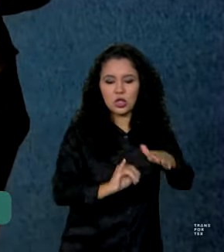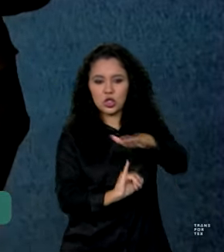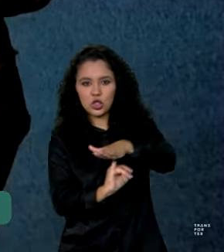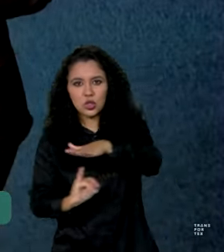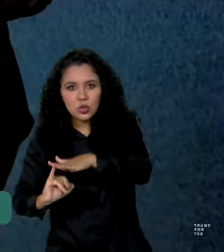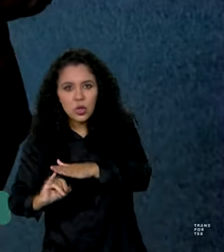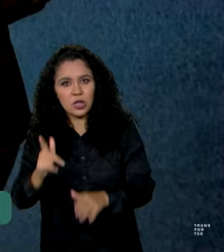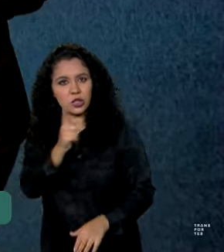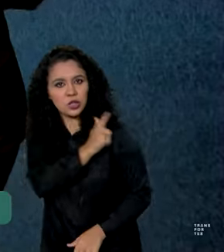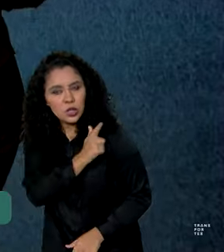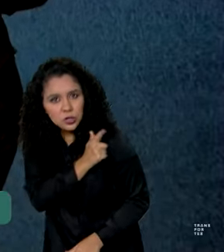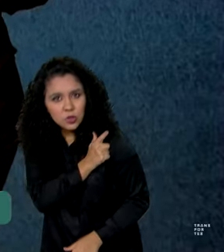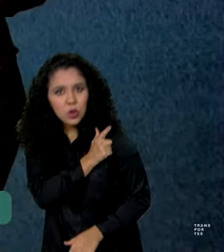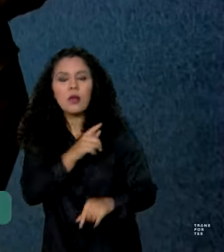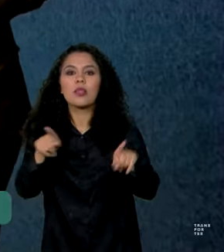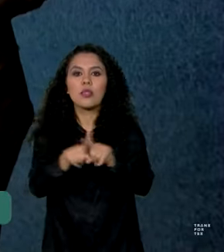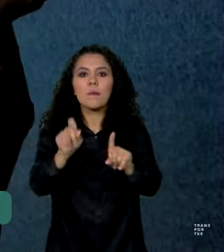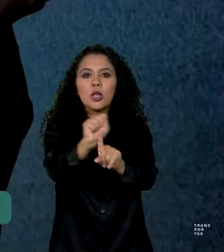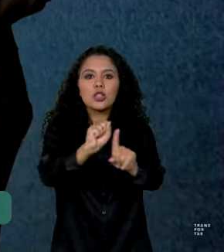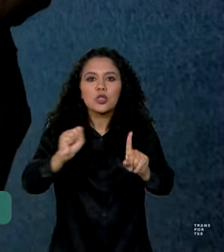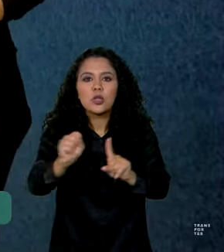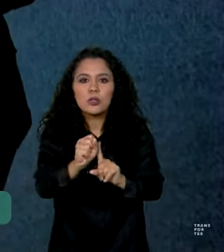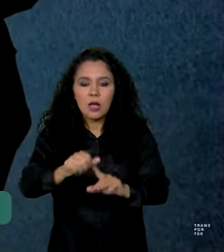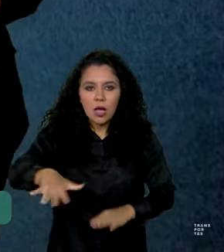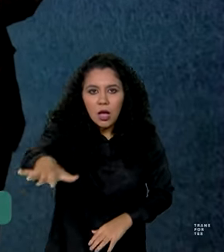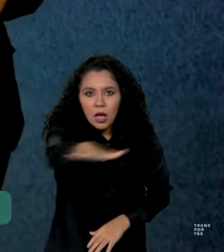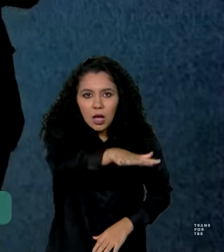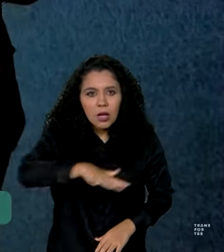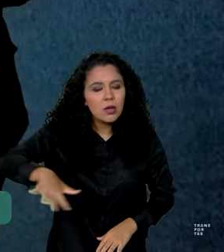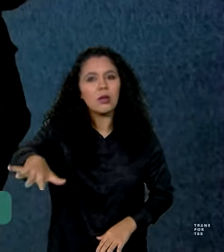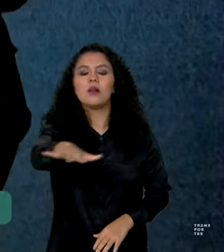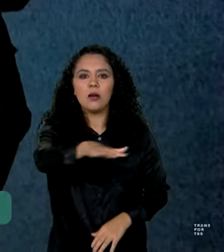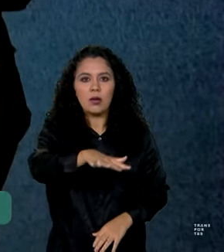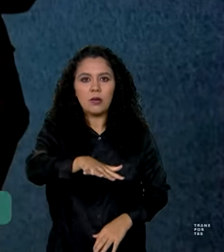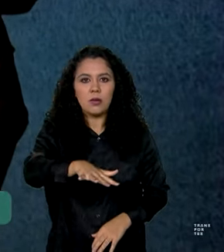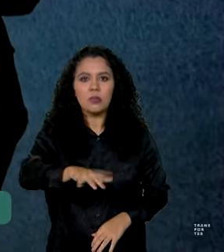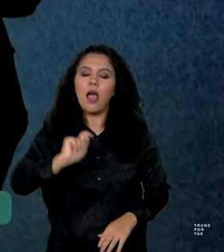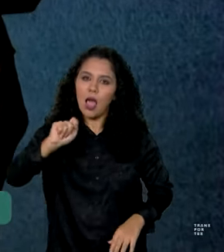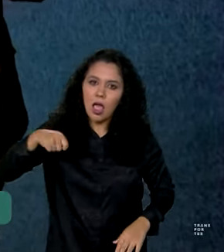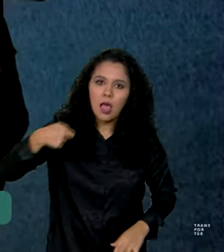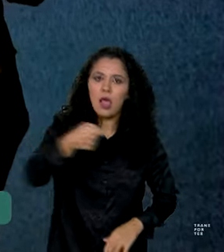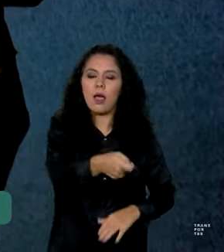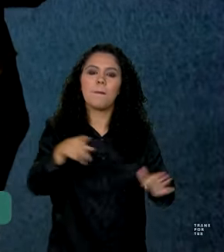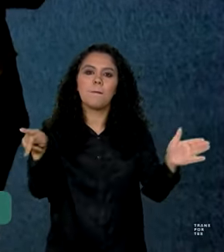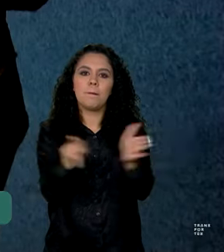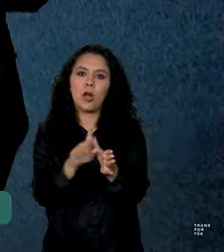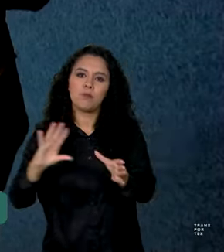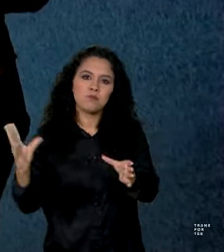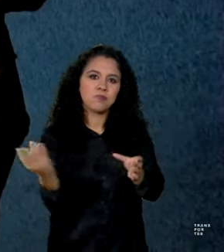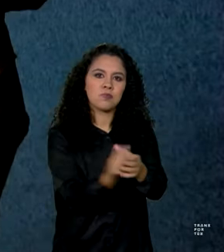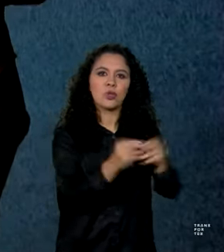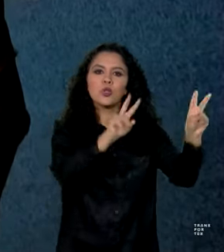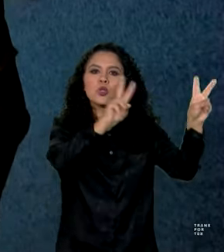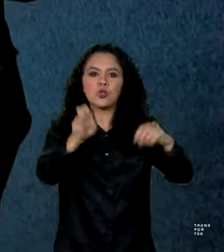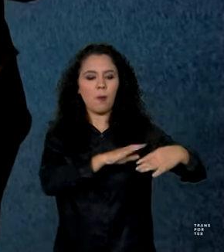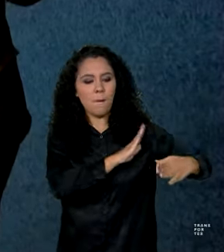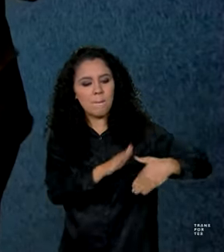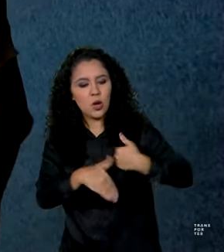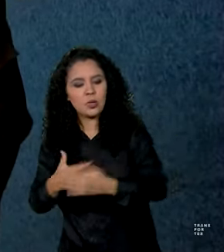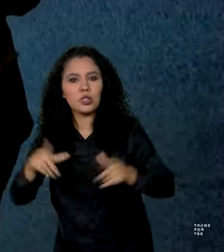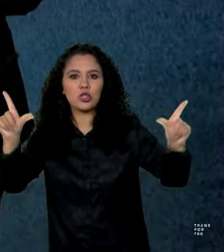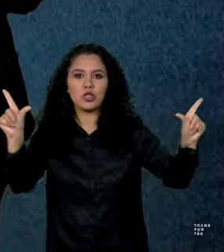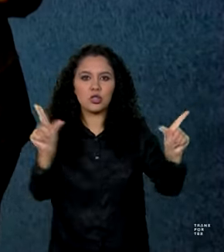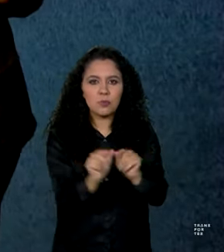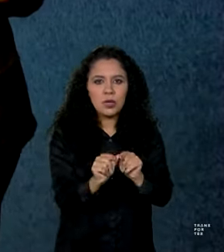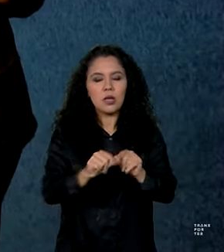e sociedade, de forma geral, faz parte de todo o processo de redução